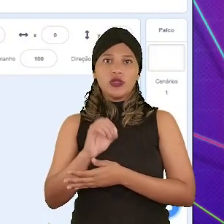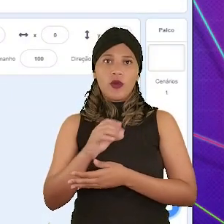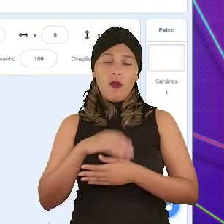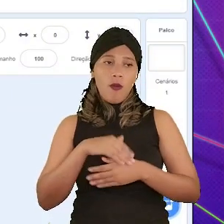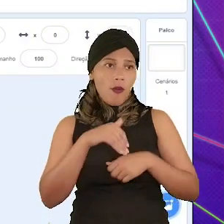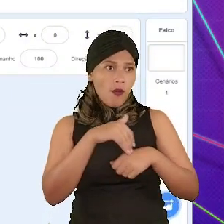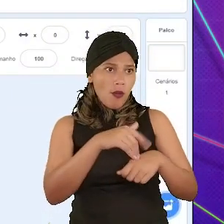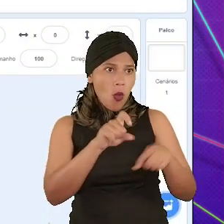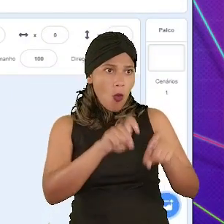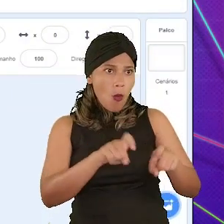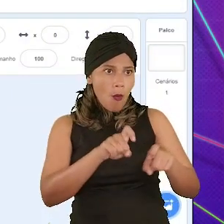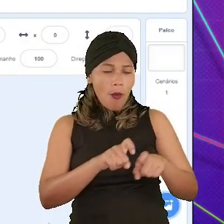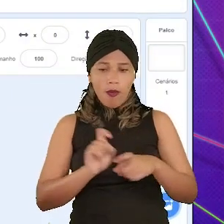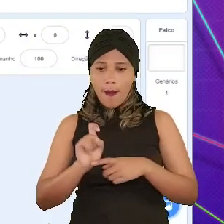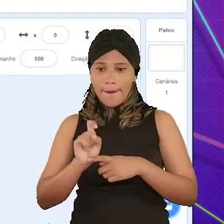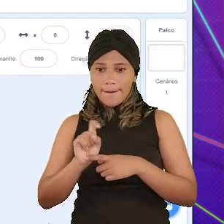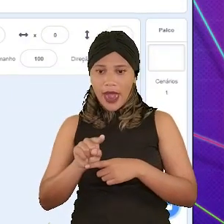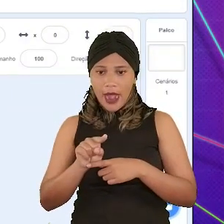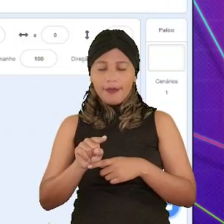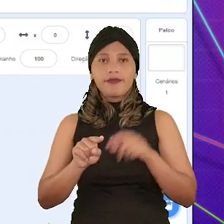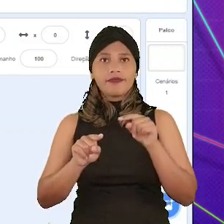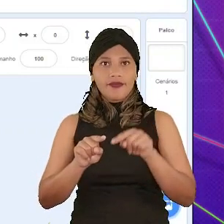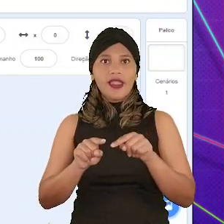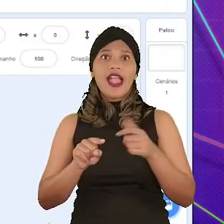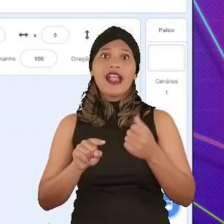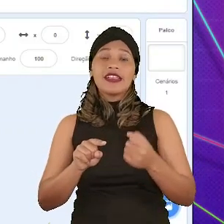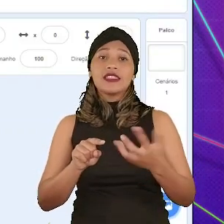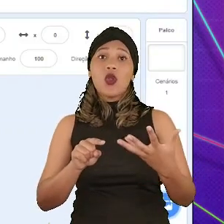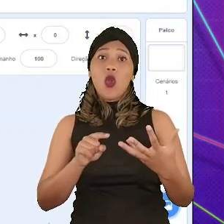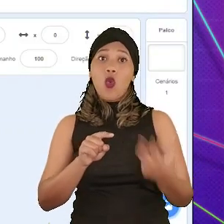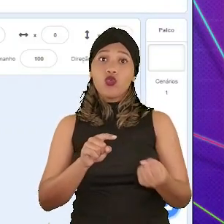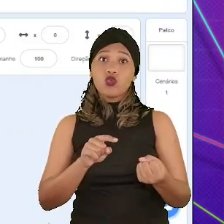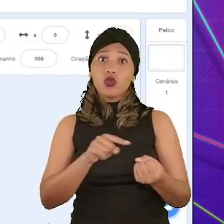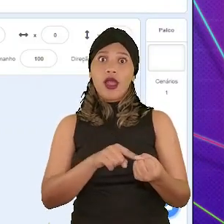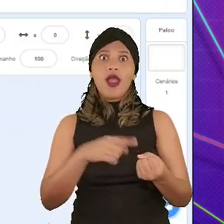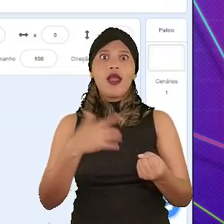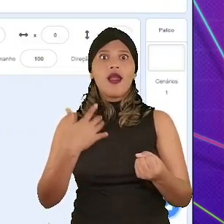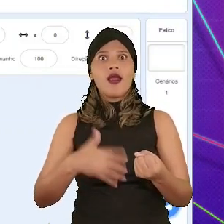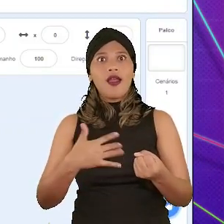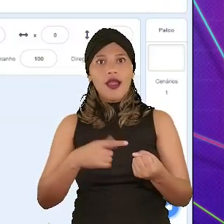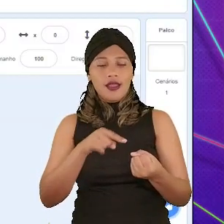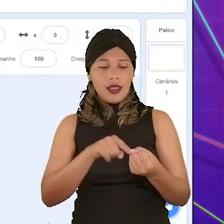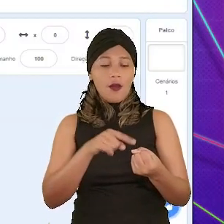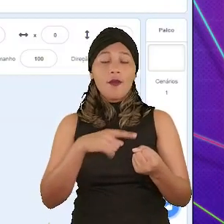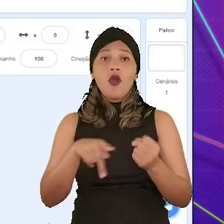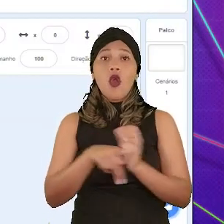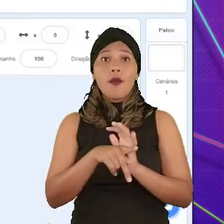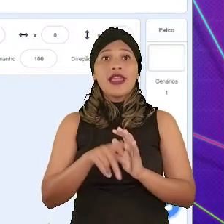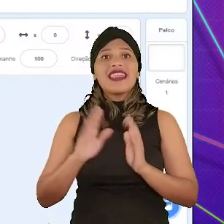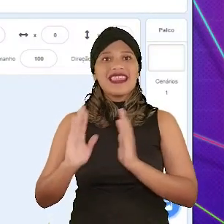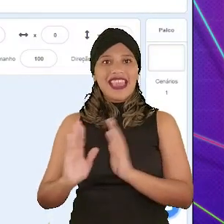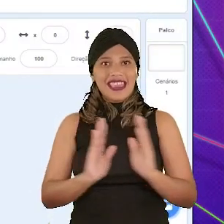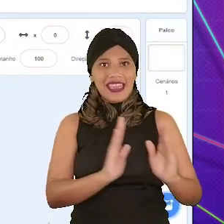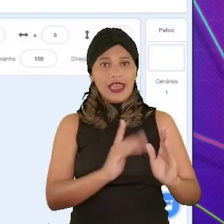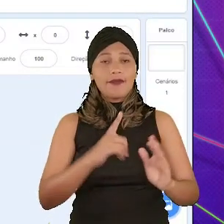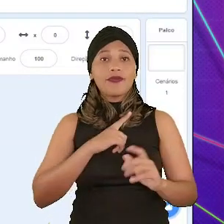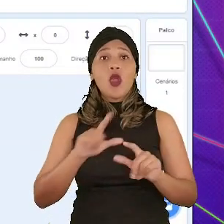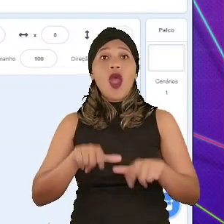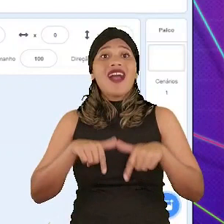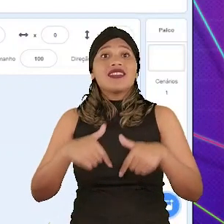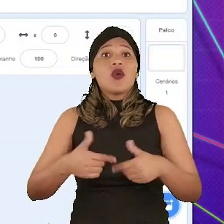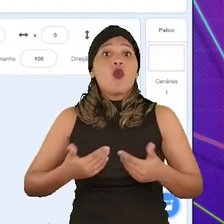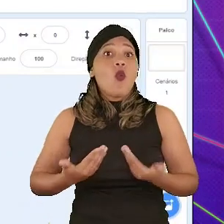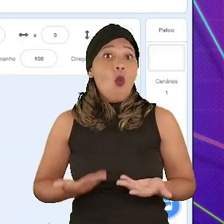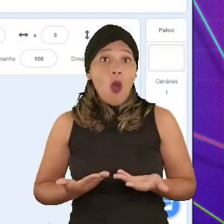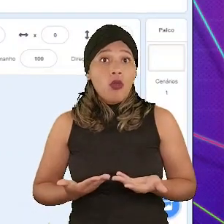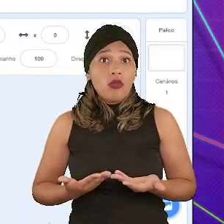pergunta para o nosso computador tecla espaço pressionada. E então, após criar essa sequência lógica, falta ainda a ação que